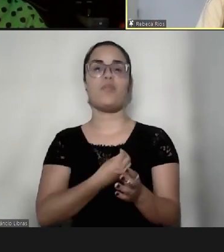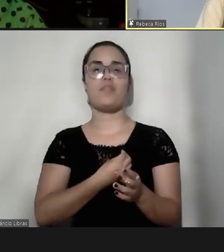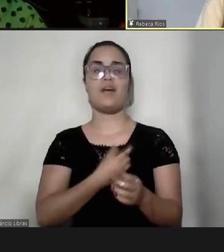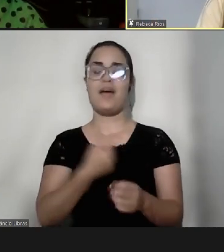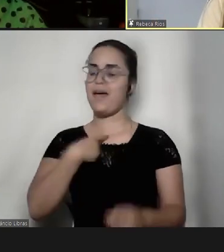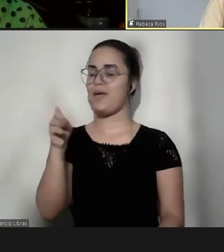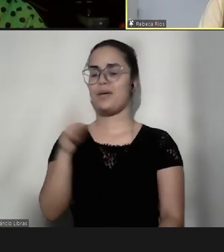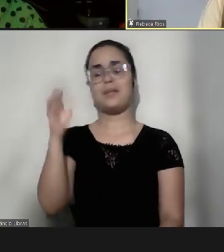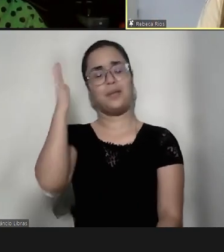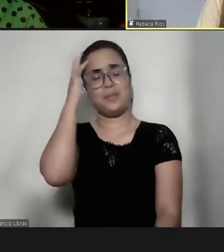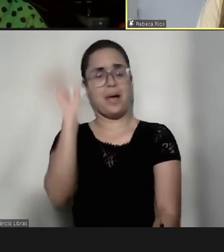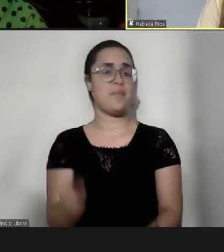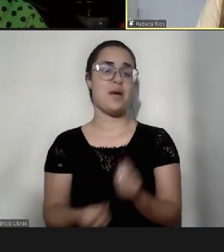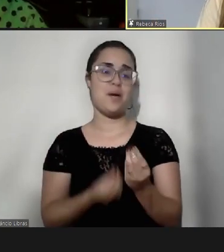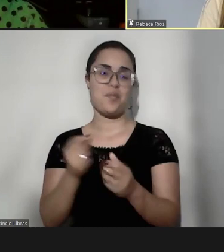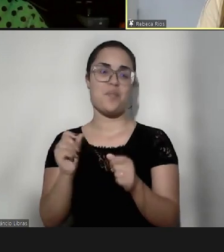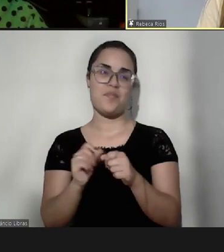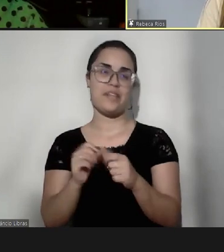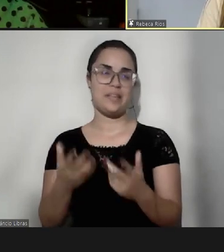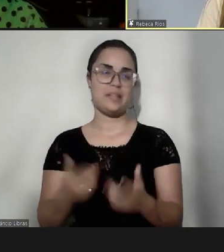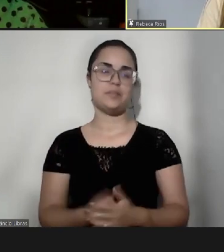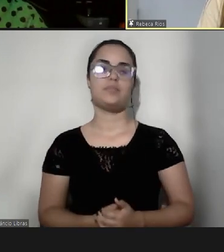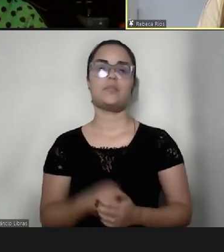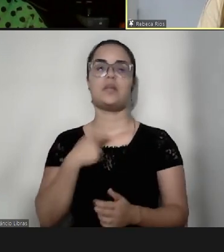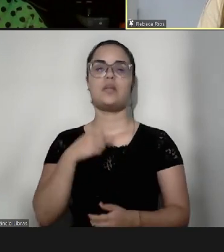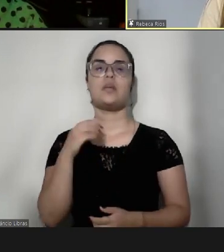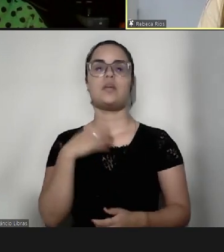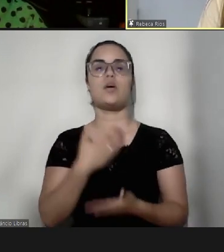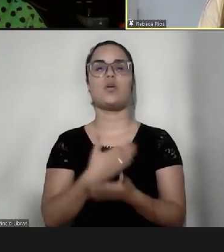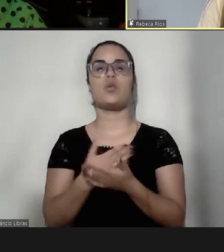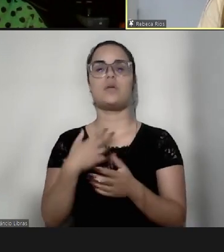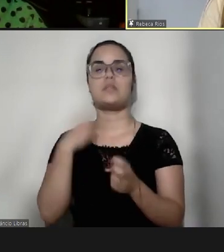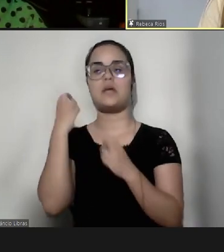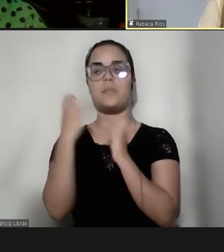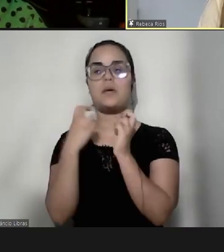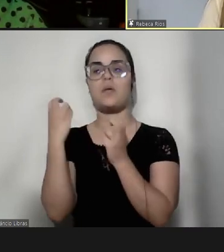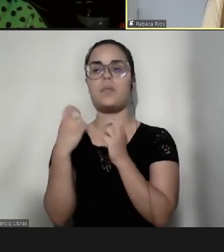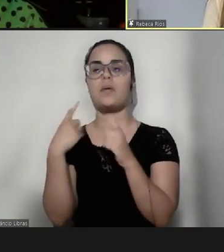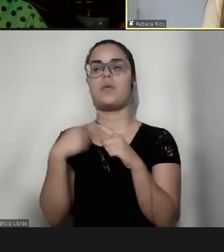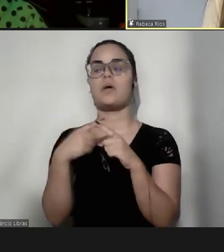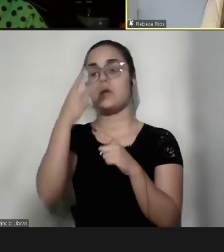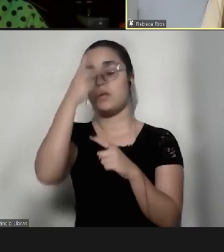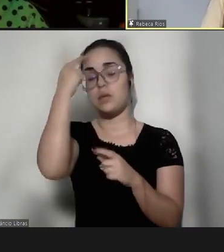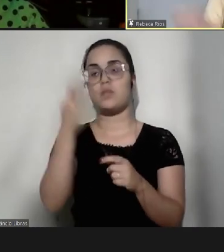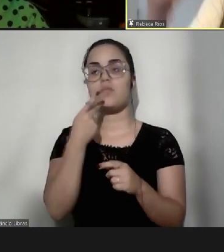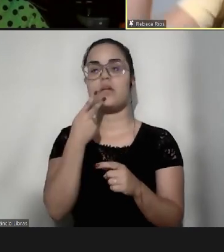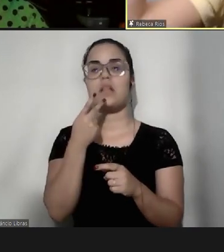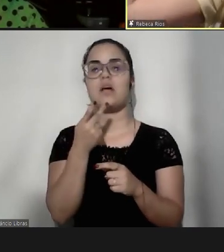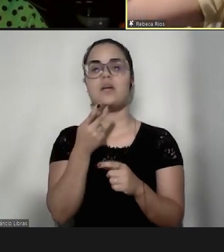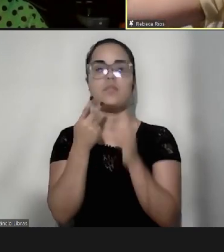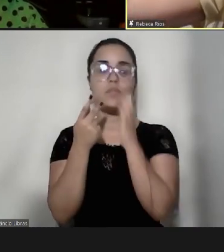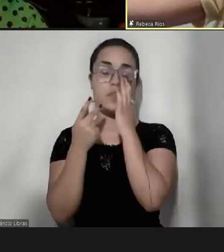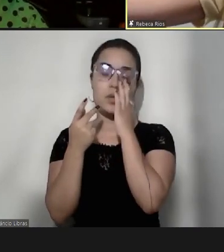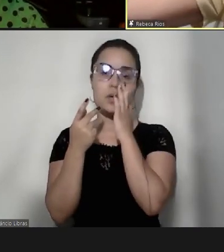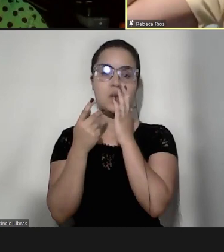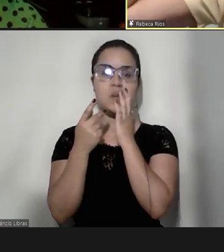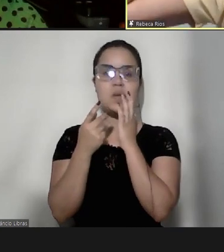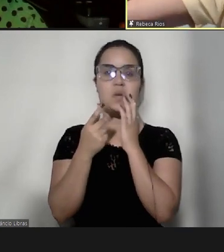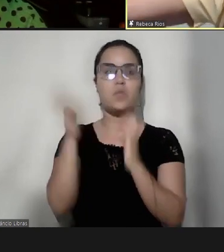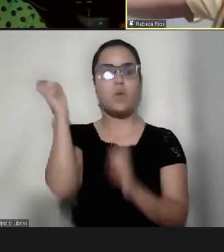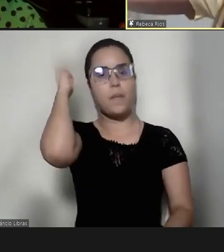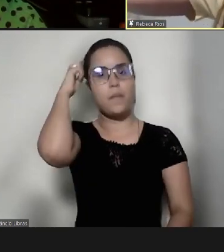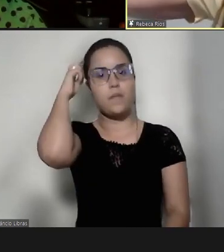sabendo, né, e eu comecei a ficar muito preocupada, porque as pessoas falavam assim, meu Deus, seu filho vai colocar aquele aparelho